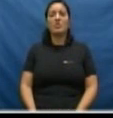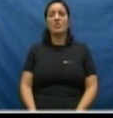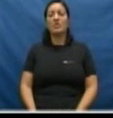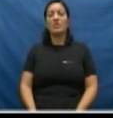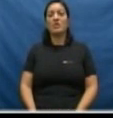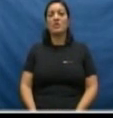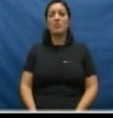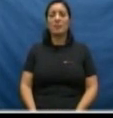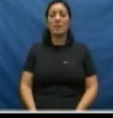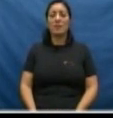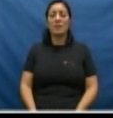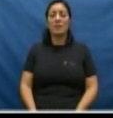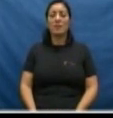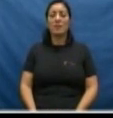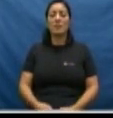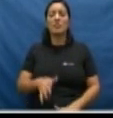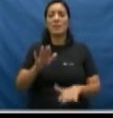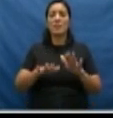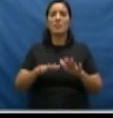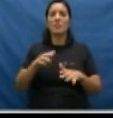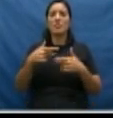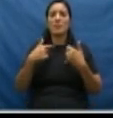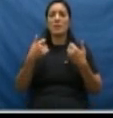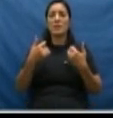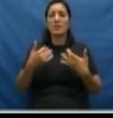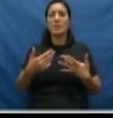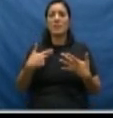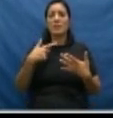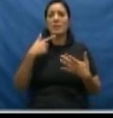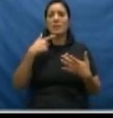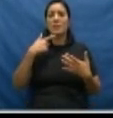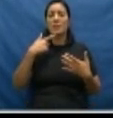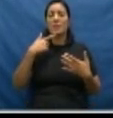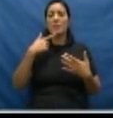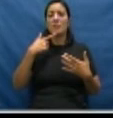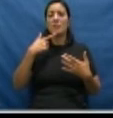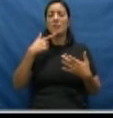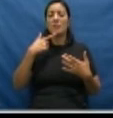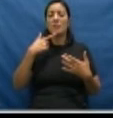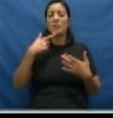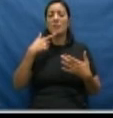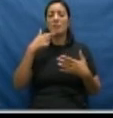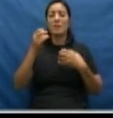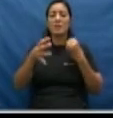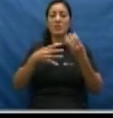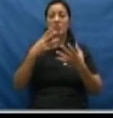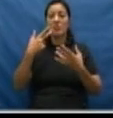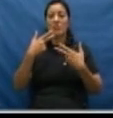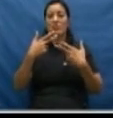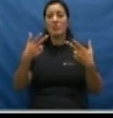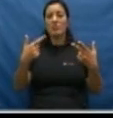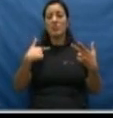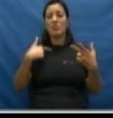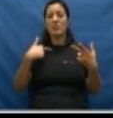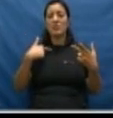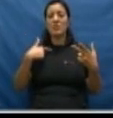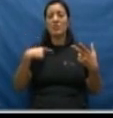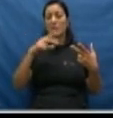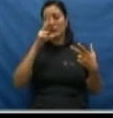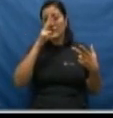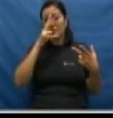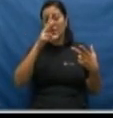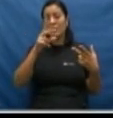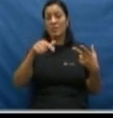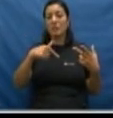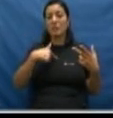Muitas vezes a gente ouve nos depoimentos das mulheres que passaram por situações gravíssimas de